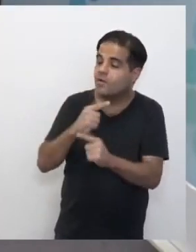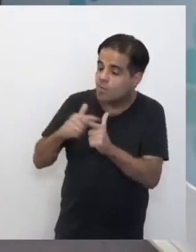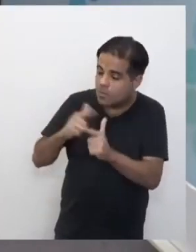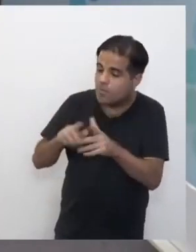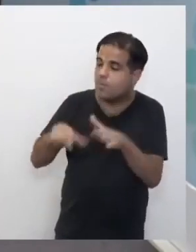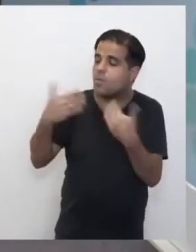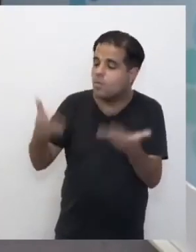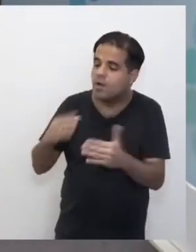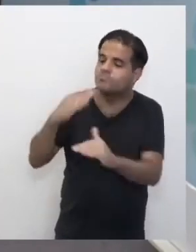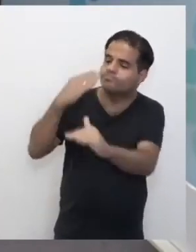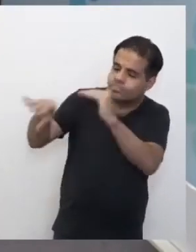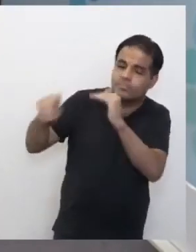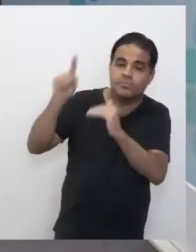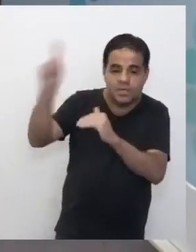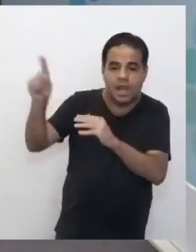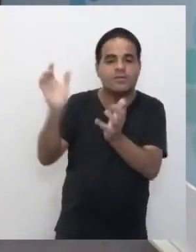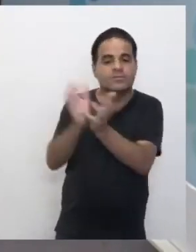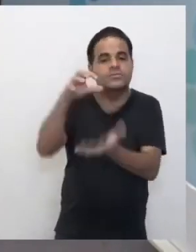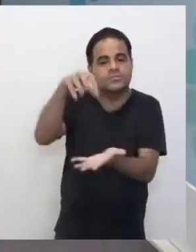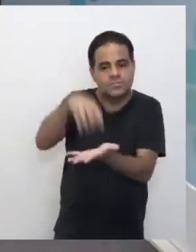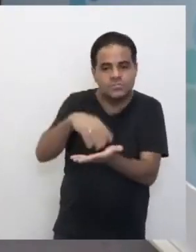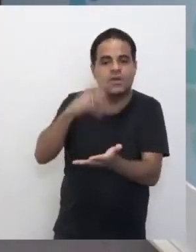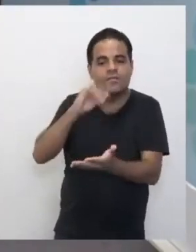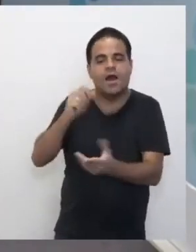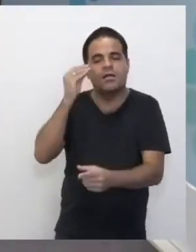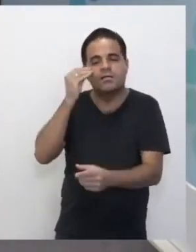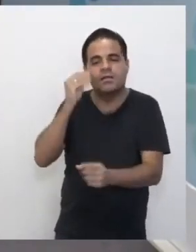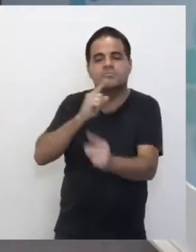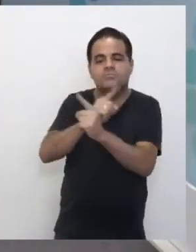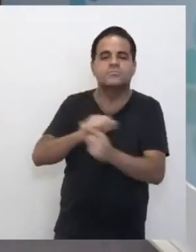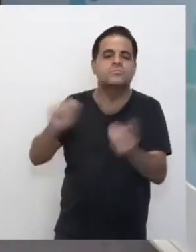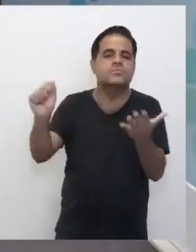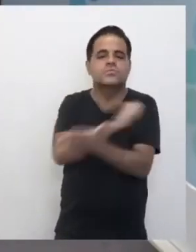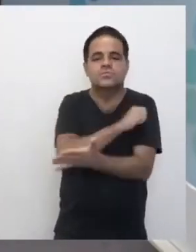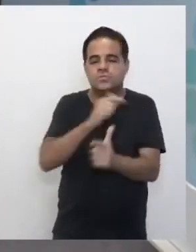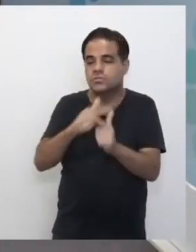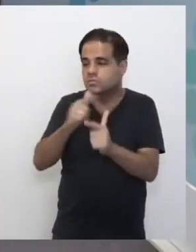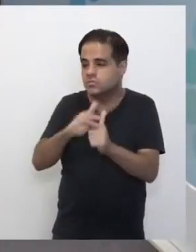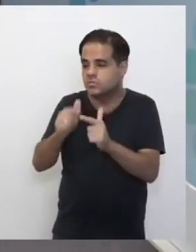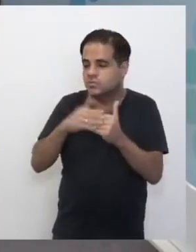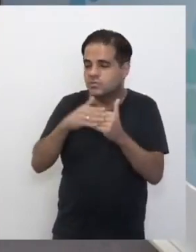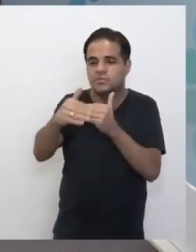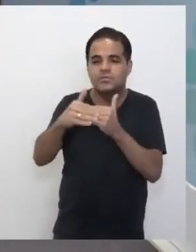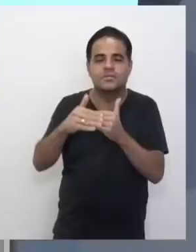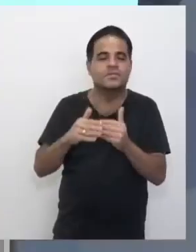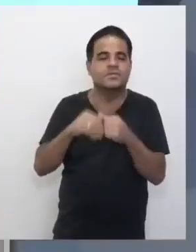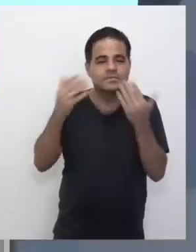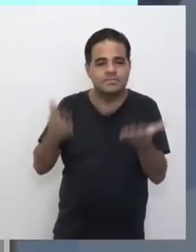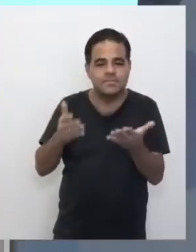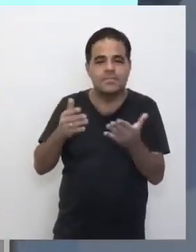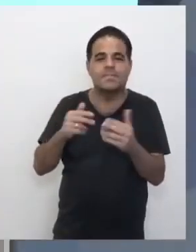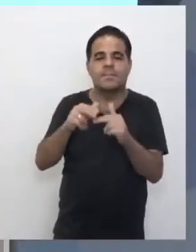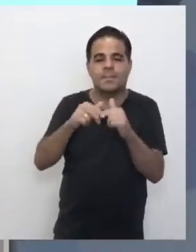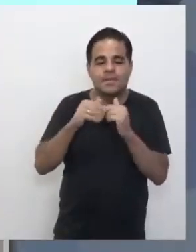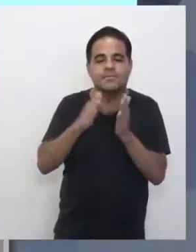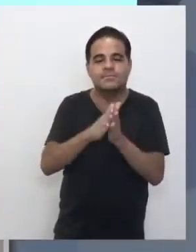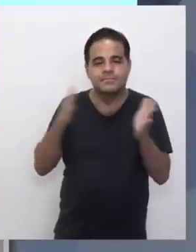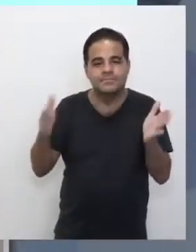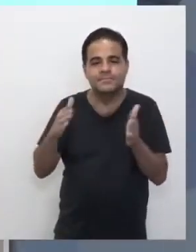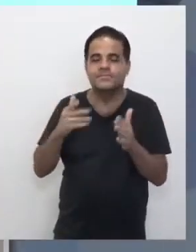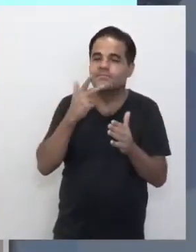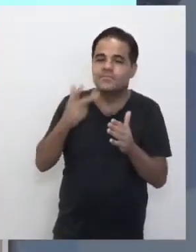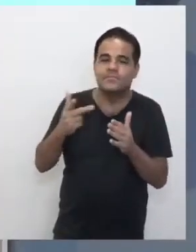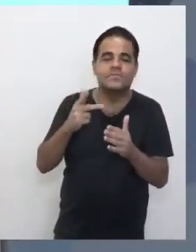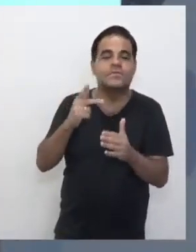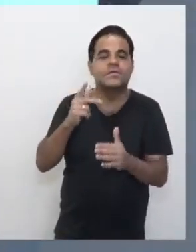gente repassa pro departamento lá, pro nosso CITEM, e eles vão tentar resolver o seu problema aí. Ok? Então, exatamente. Então, bora lá. Então, a